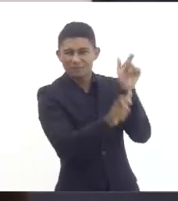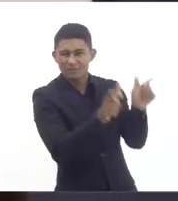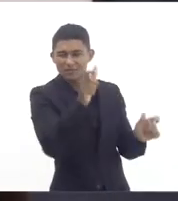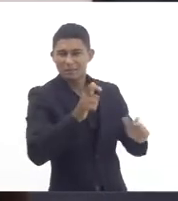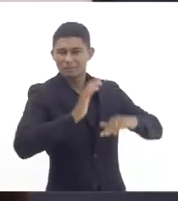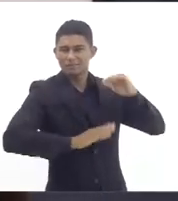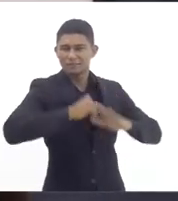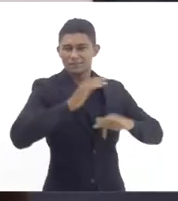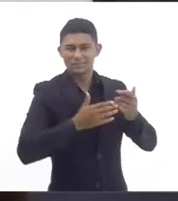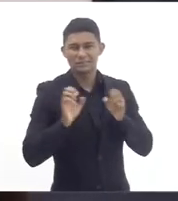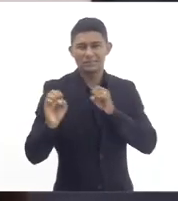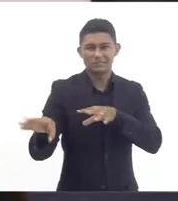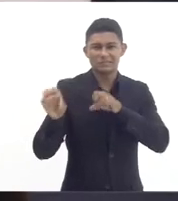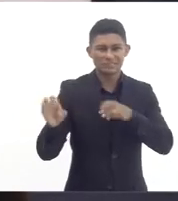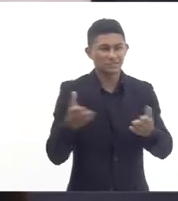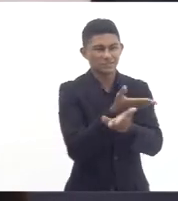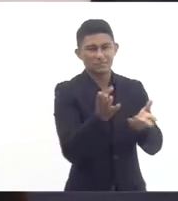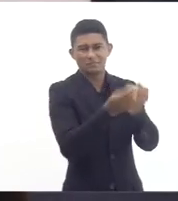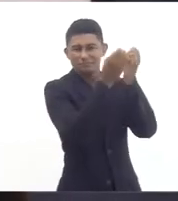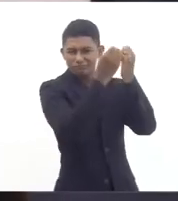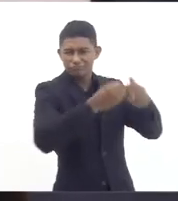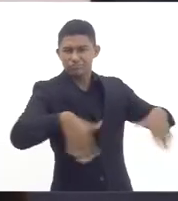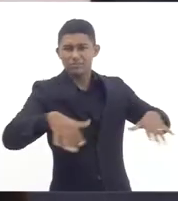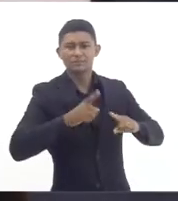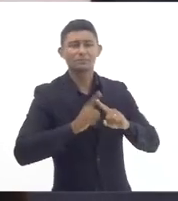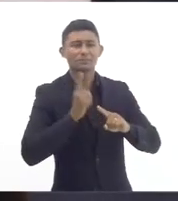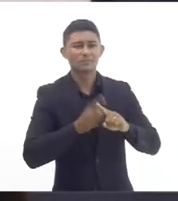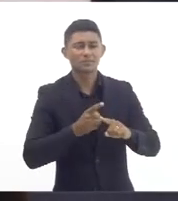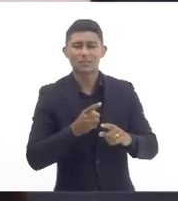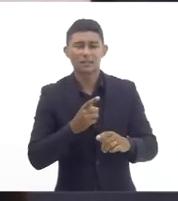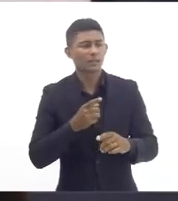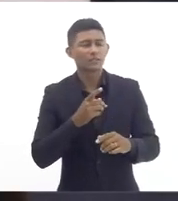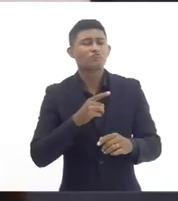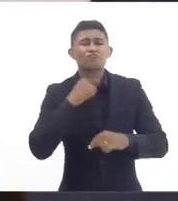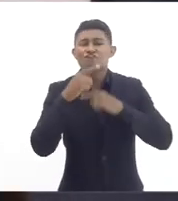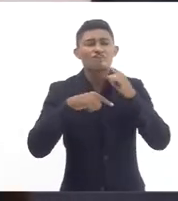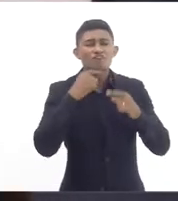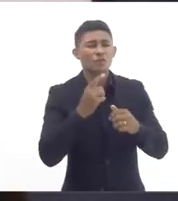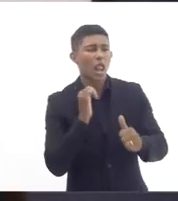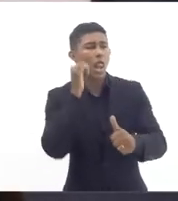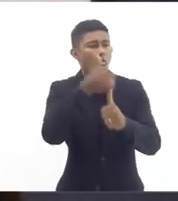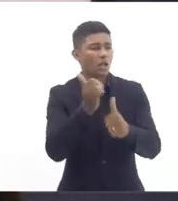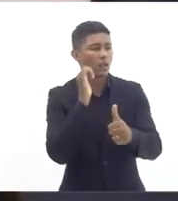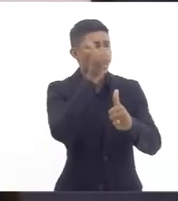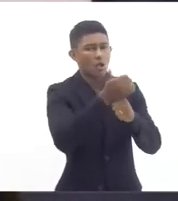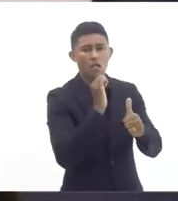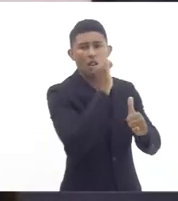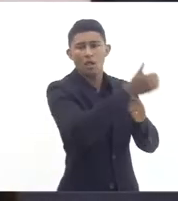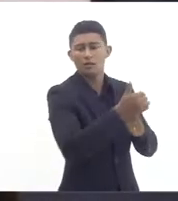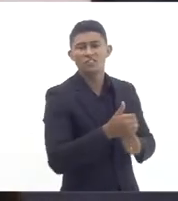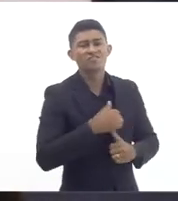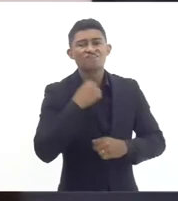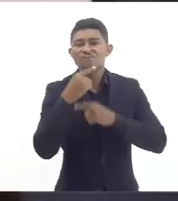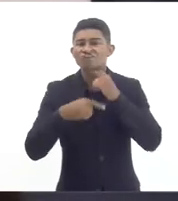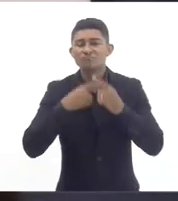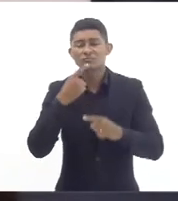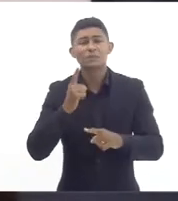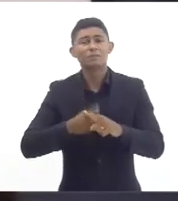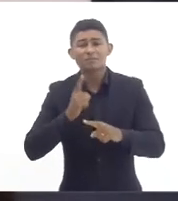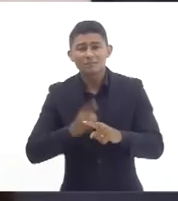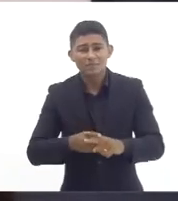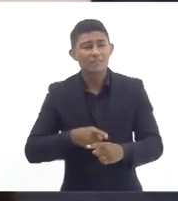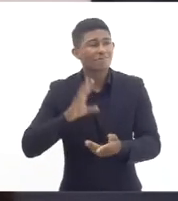trabalho para cobrir e não cobre uma brecha enorme de carência na rede e esse